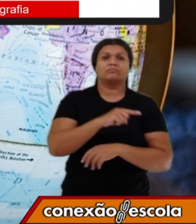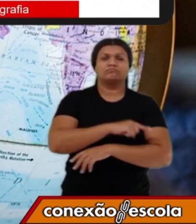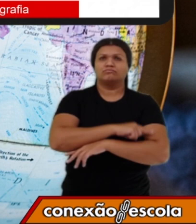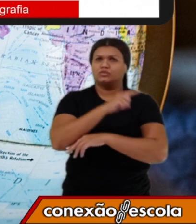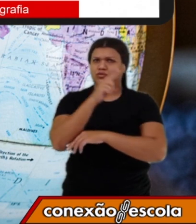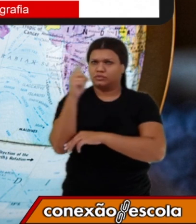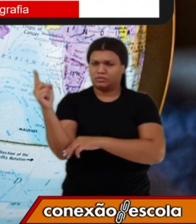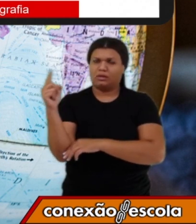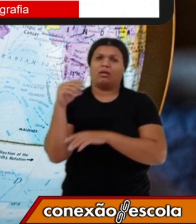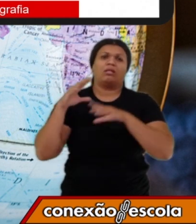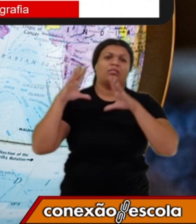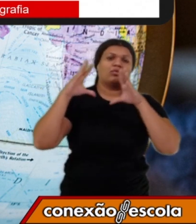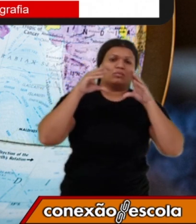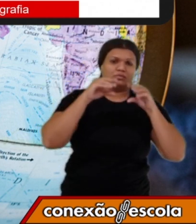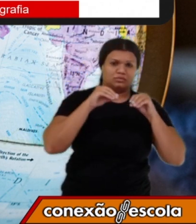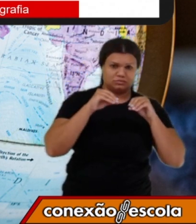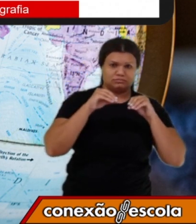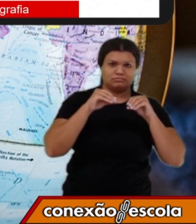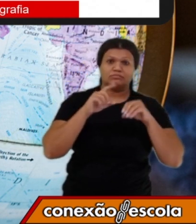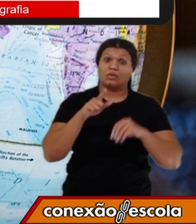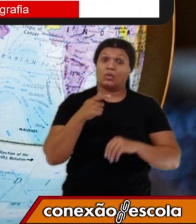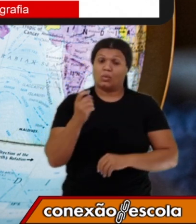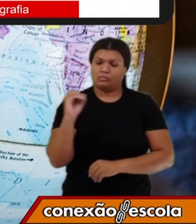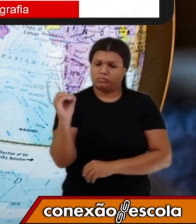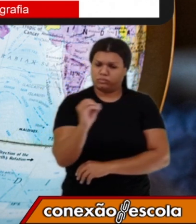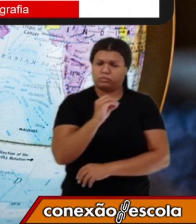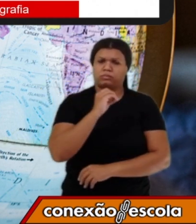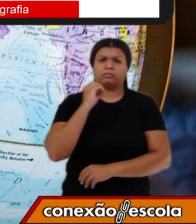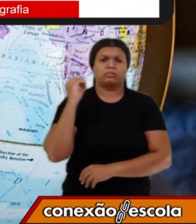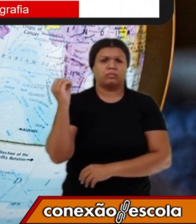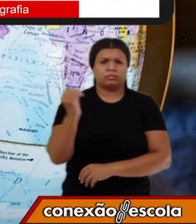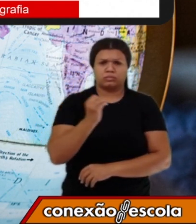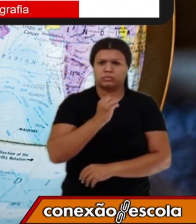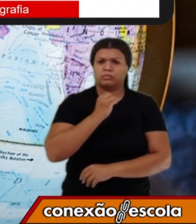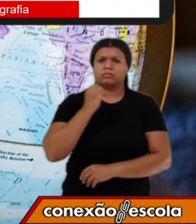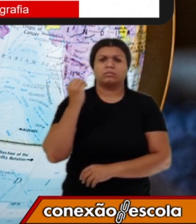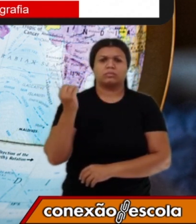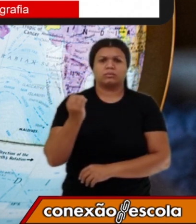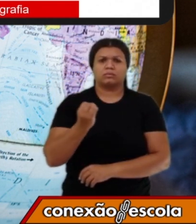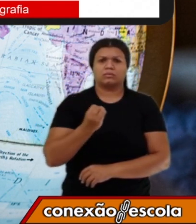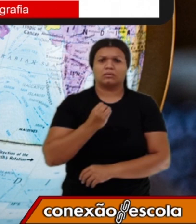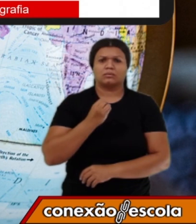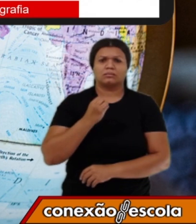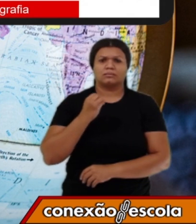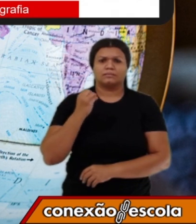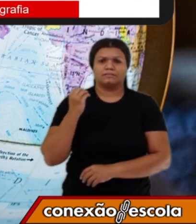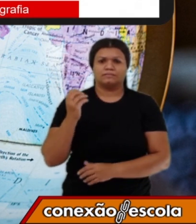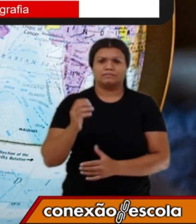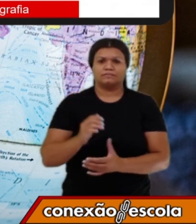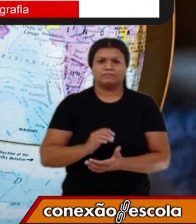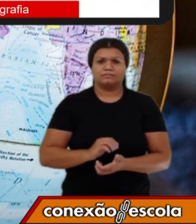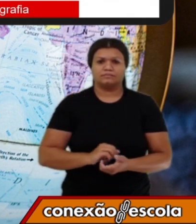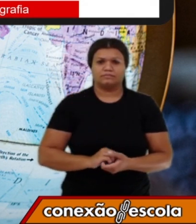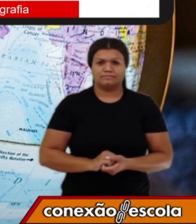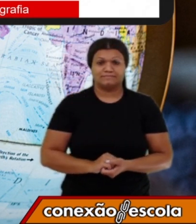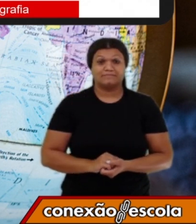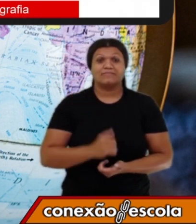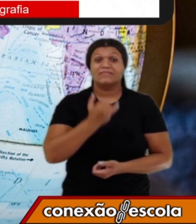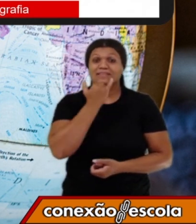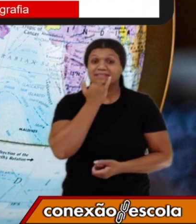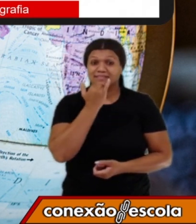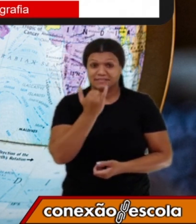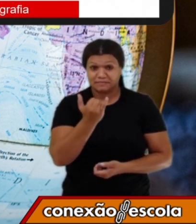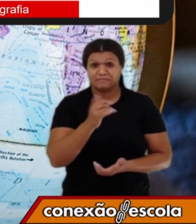e das noites, enquanto a translação marca o iní... marca as... Enquanto... Opa! Me desculpem!